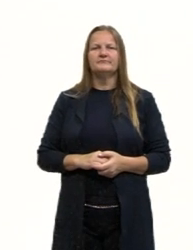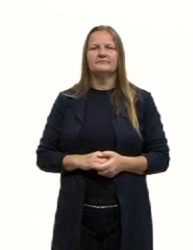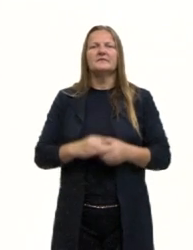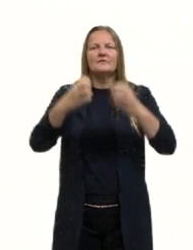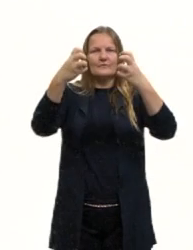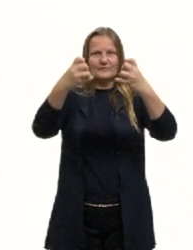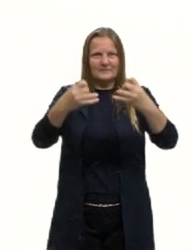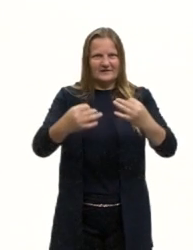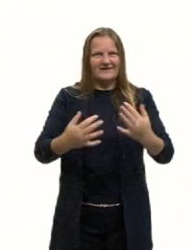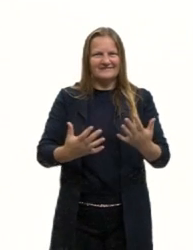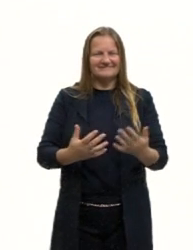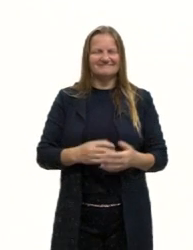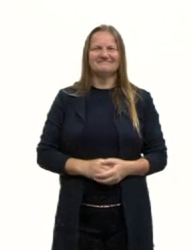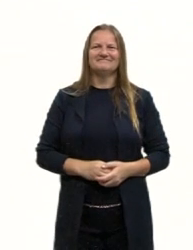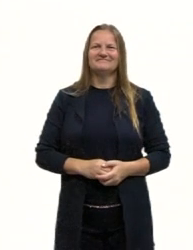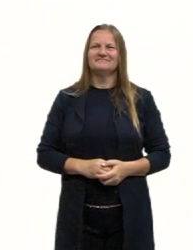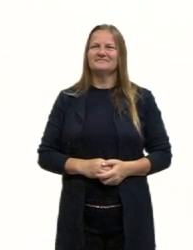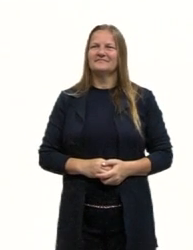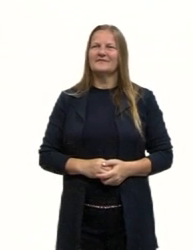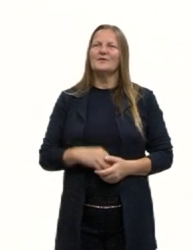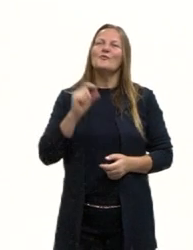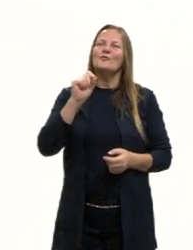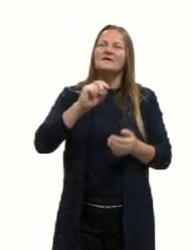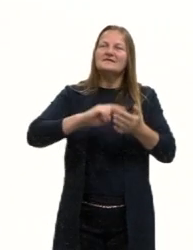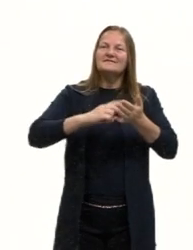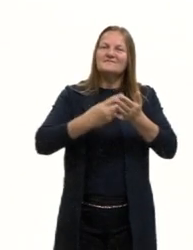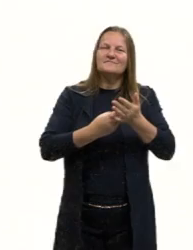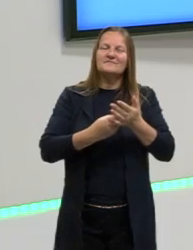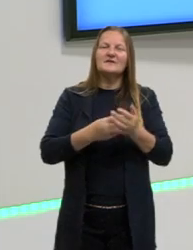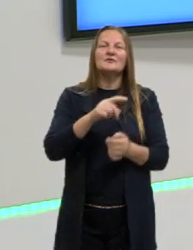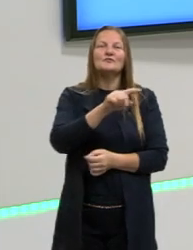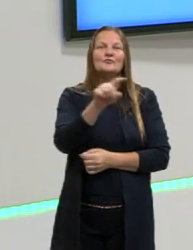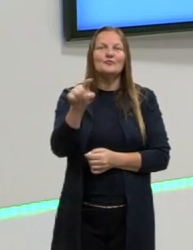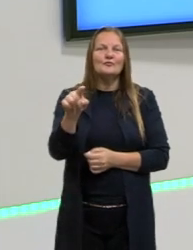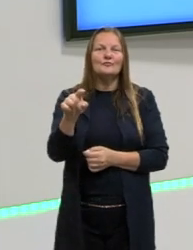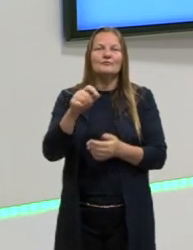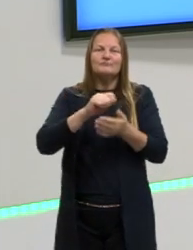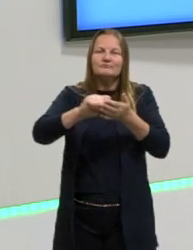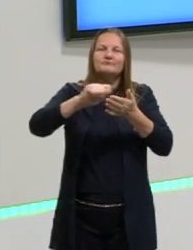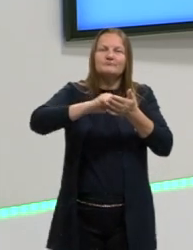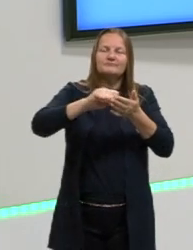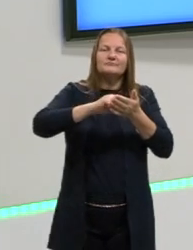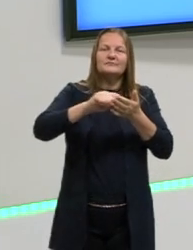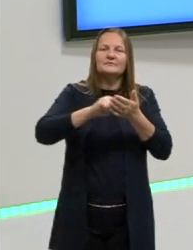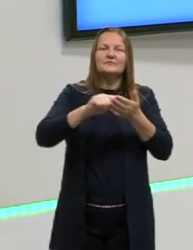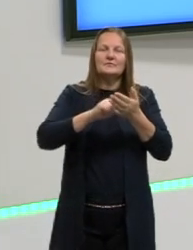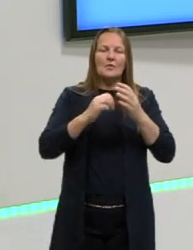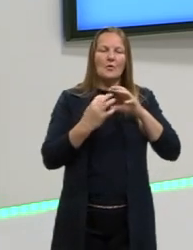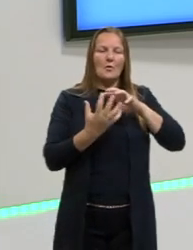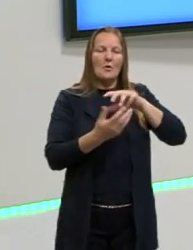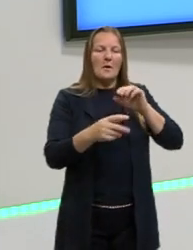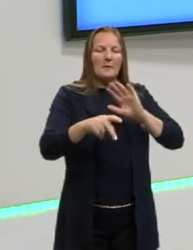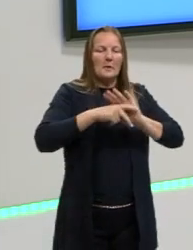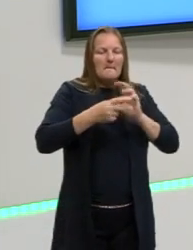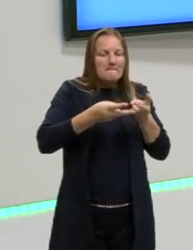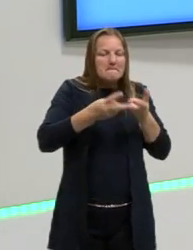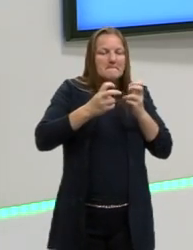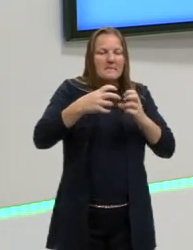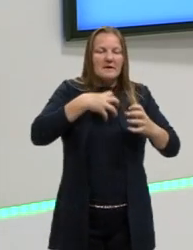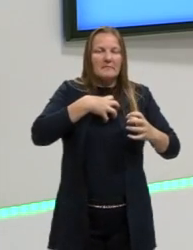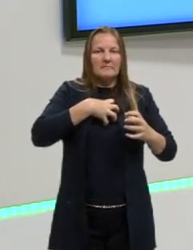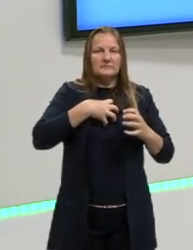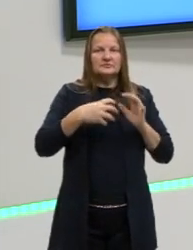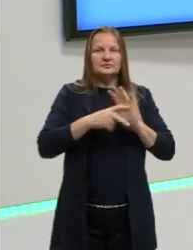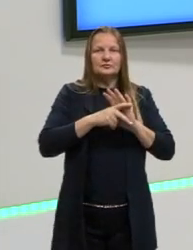explico, não tem problema. Isso significa que tu vai sair do teu mundo, de tua percepção, do que te